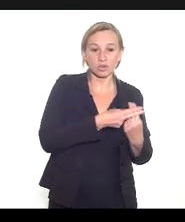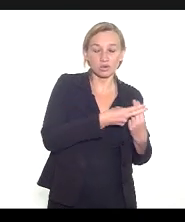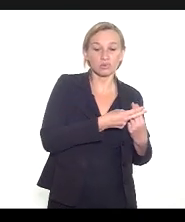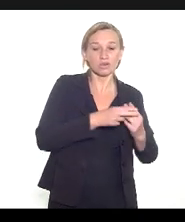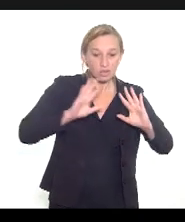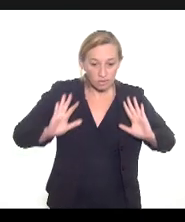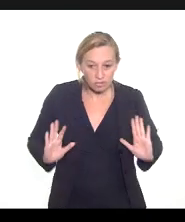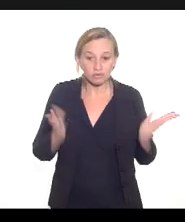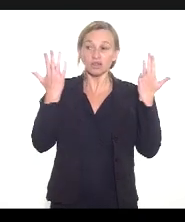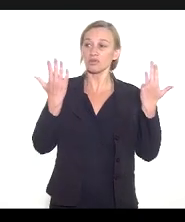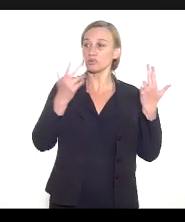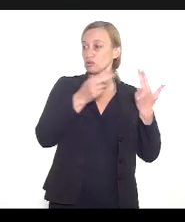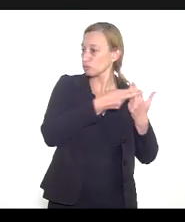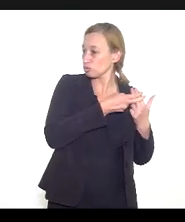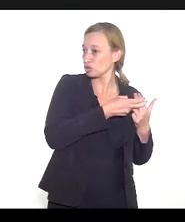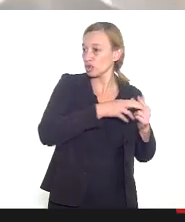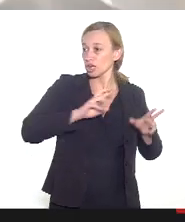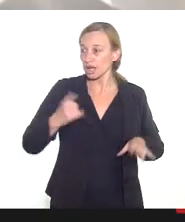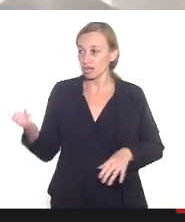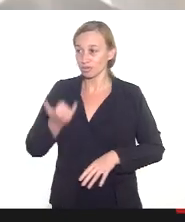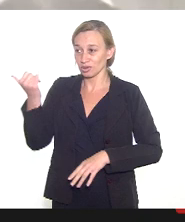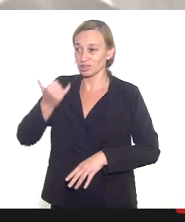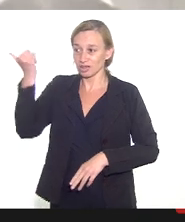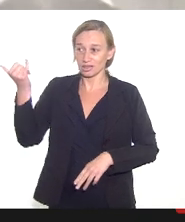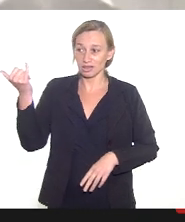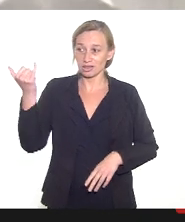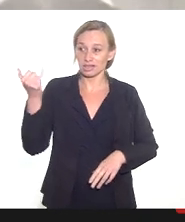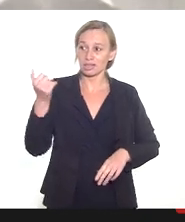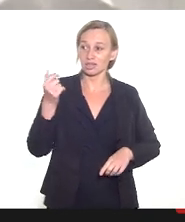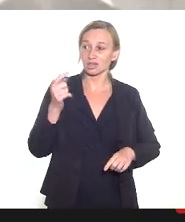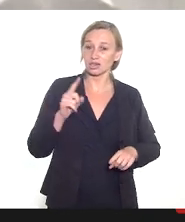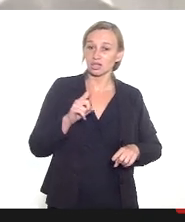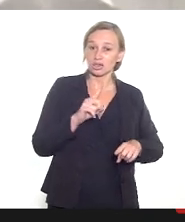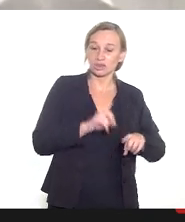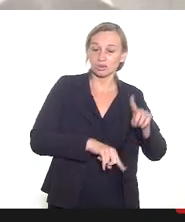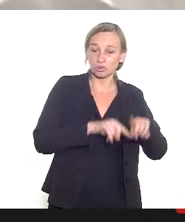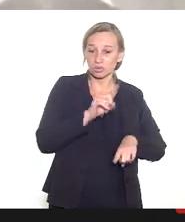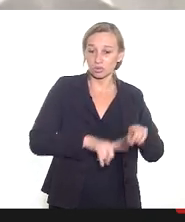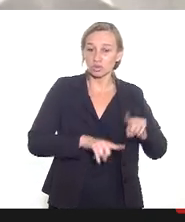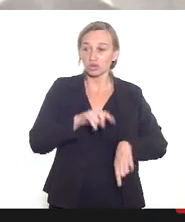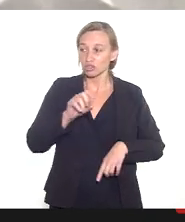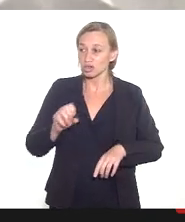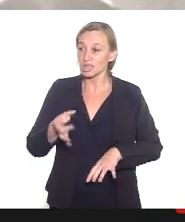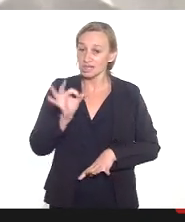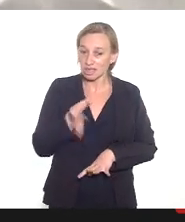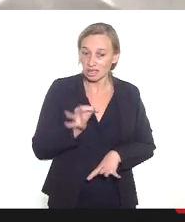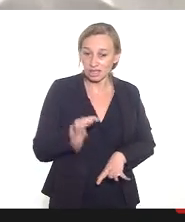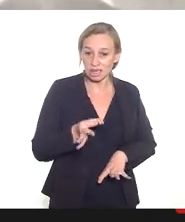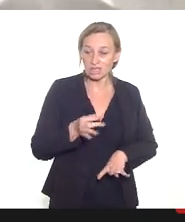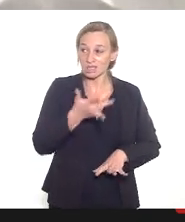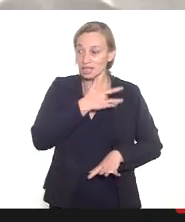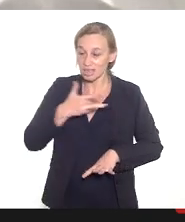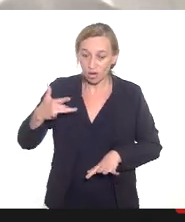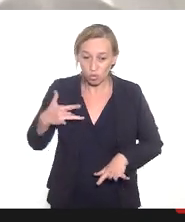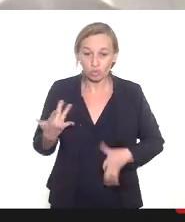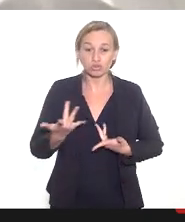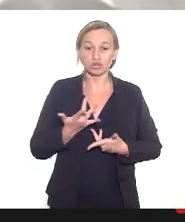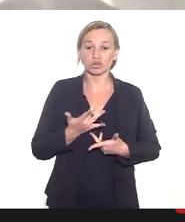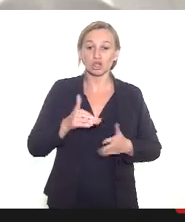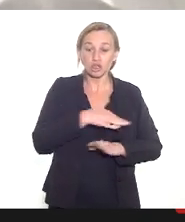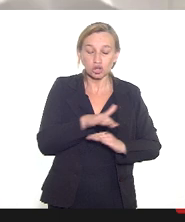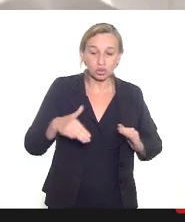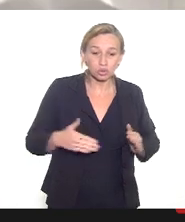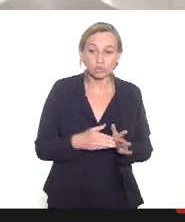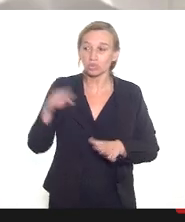reverenciar esse importante instrumento né de garantia da saúde de